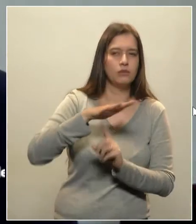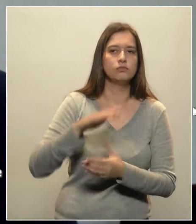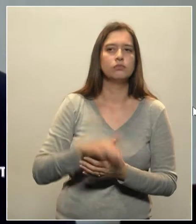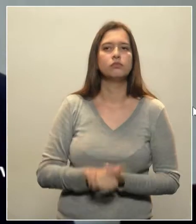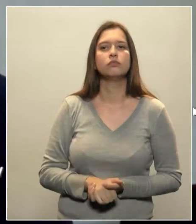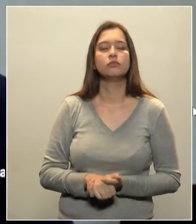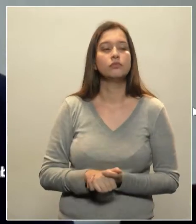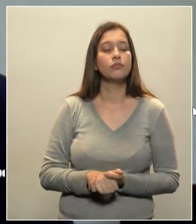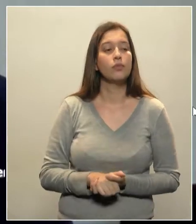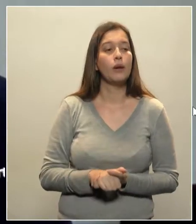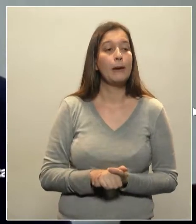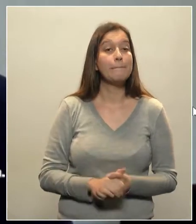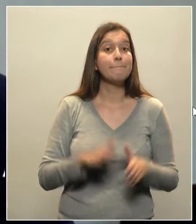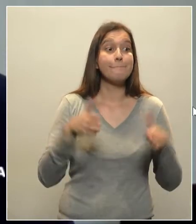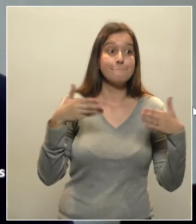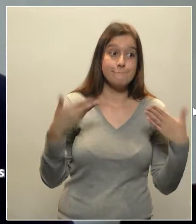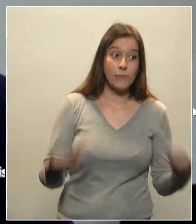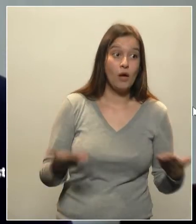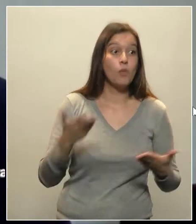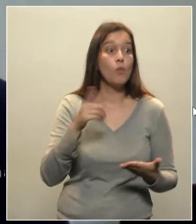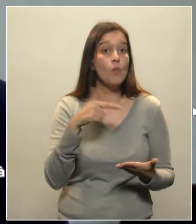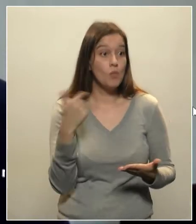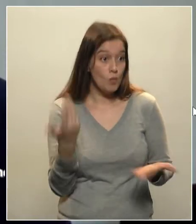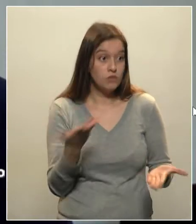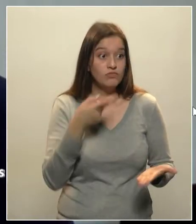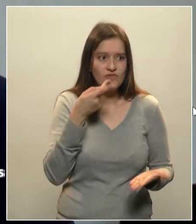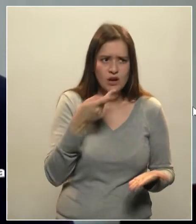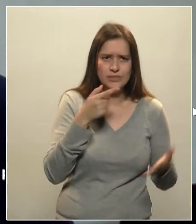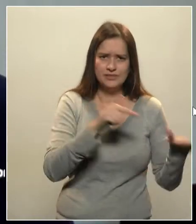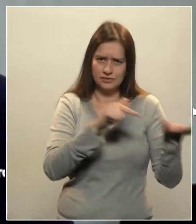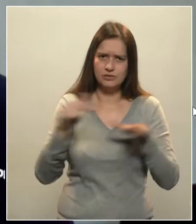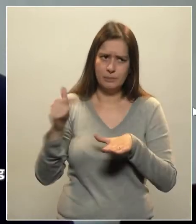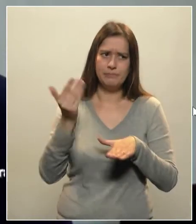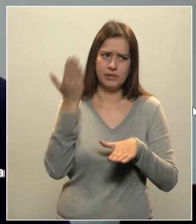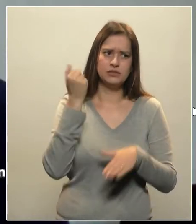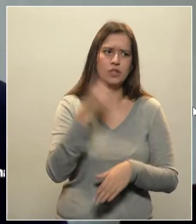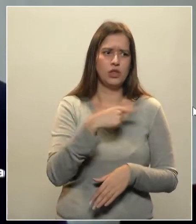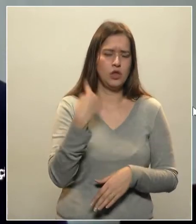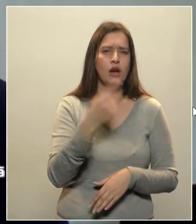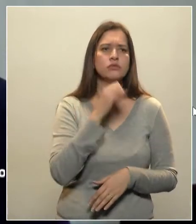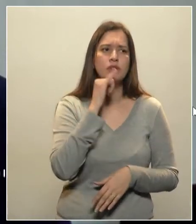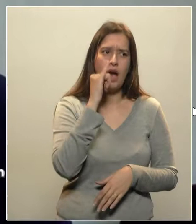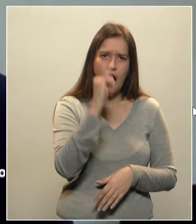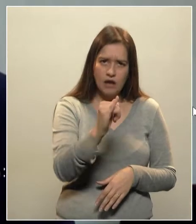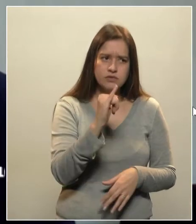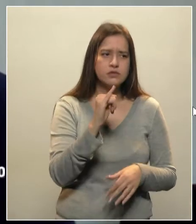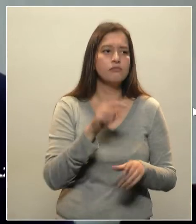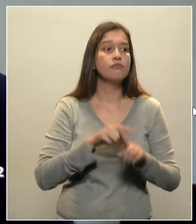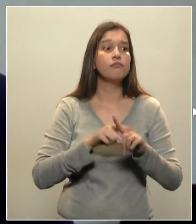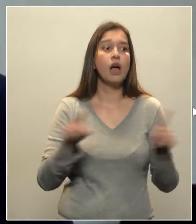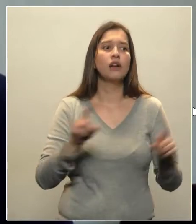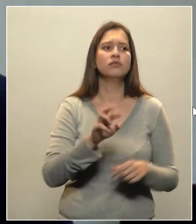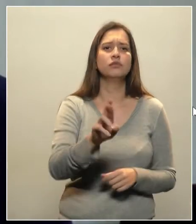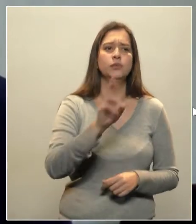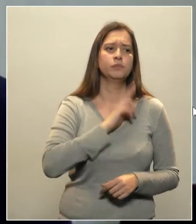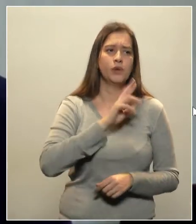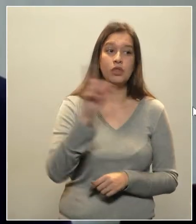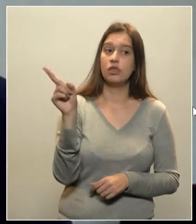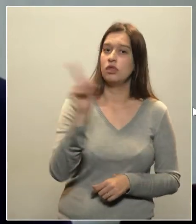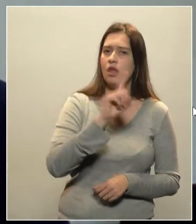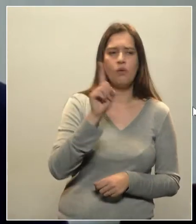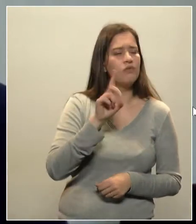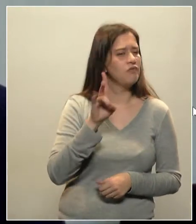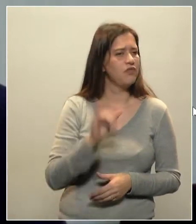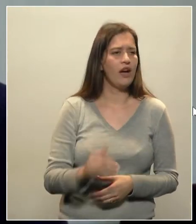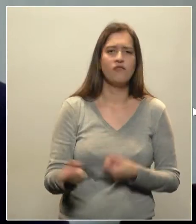quando falamos na semana passada, foi dito que não aconteceria. E